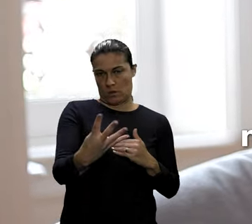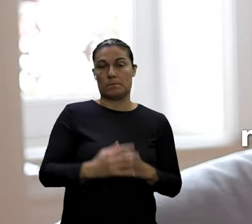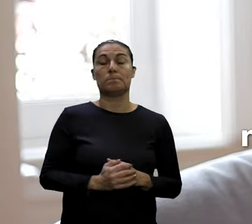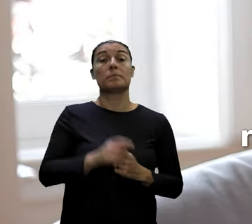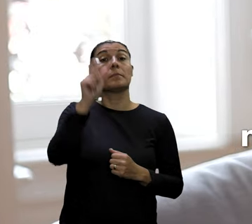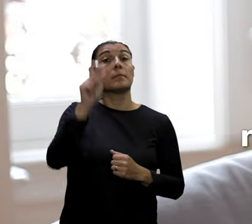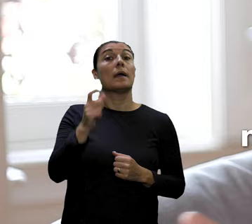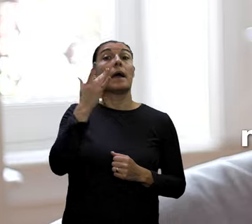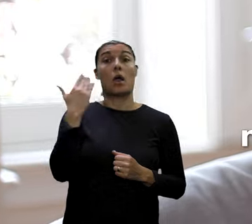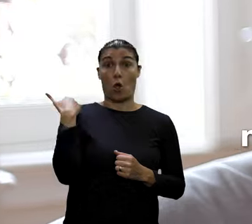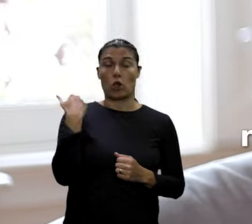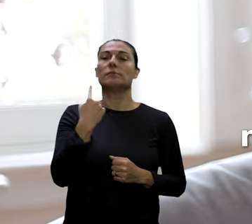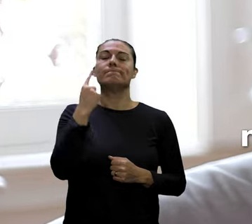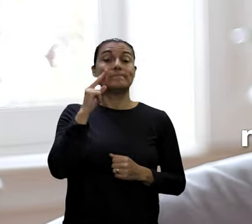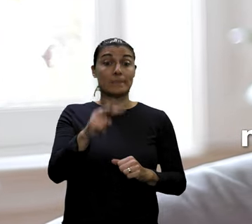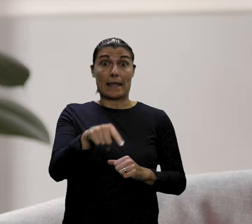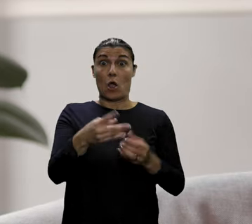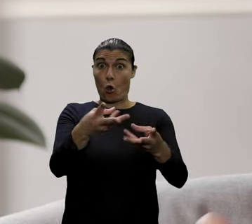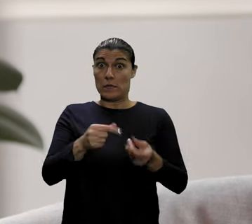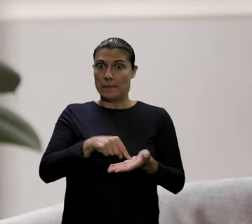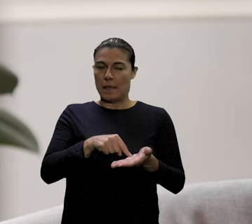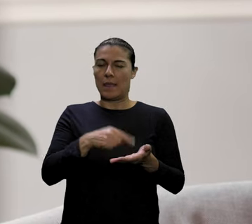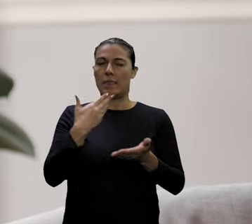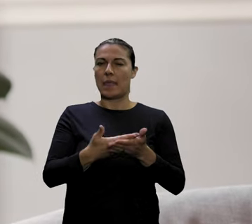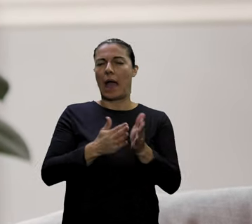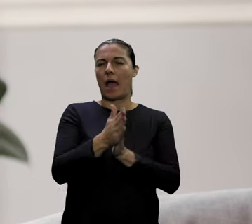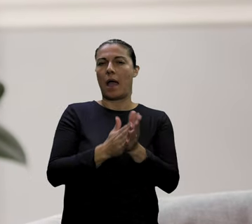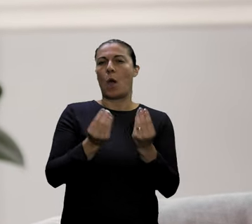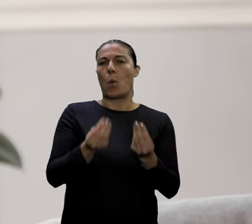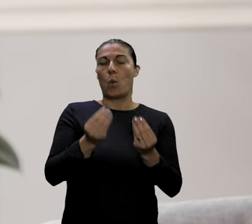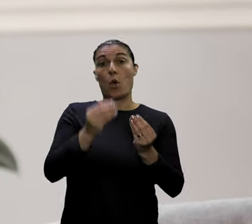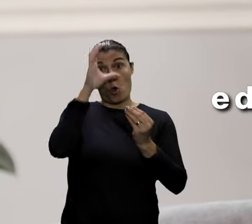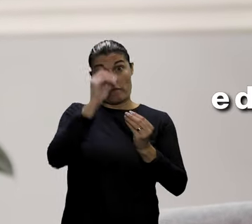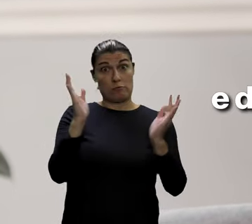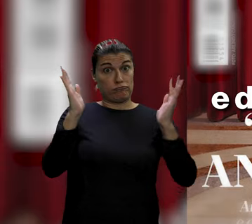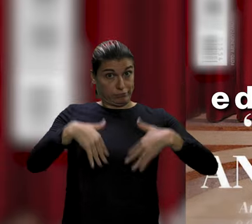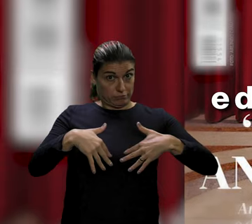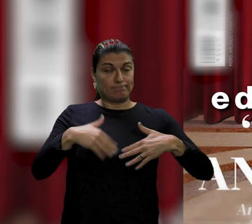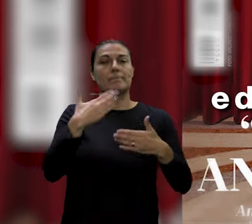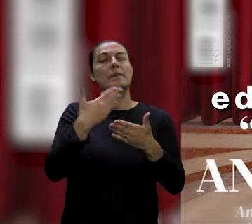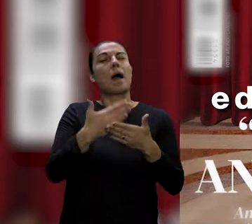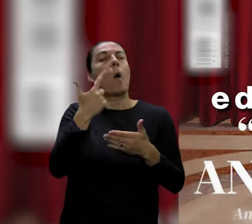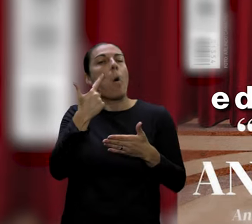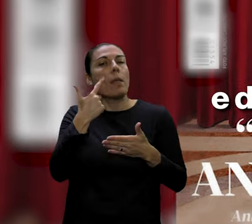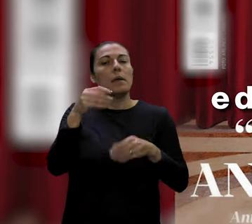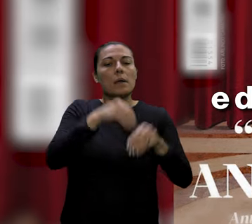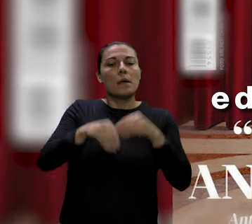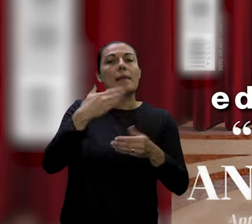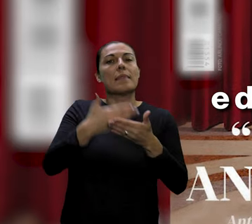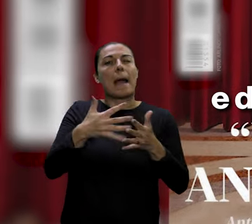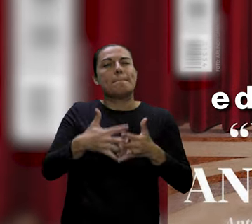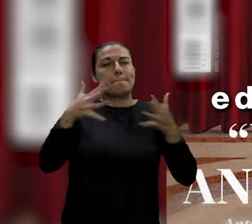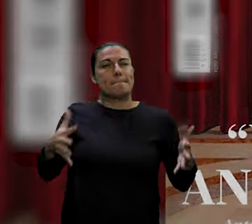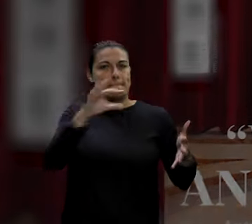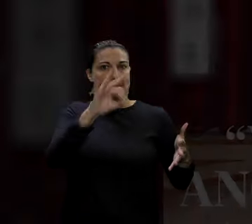António Costa viu na rejeição deste orçamento uma oportunidade para fazer cair o governo e de tentar uma maioria absoluta que